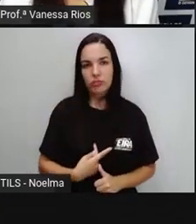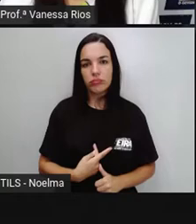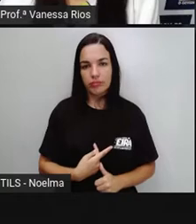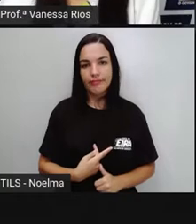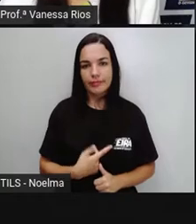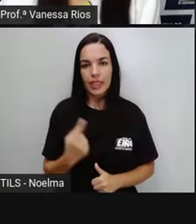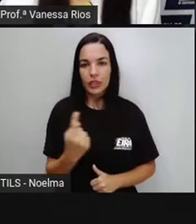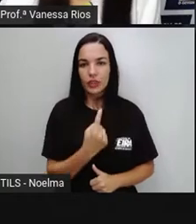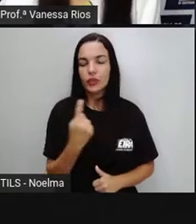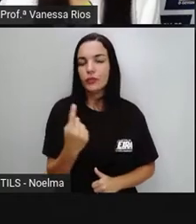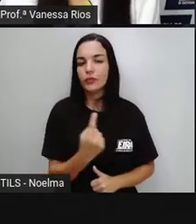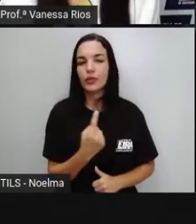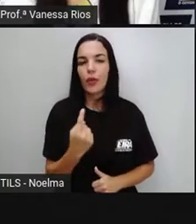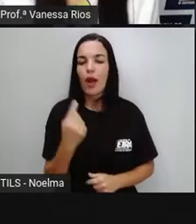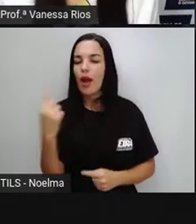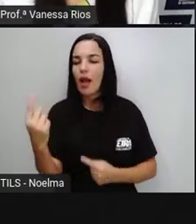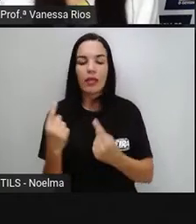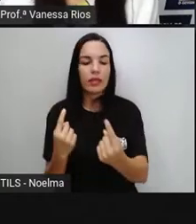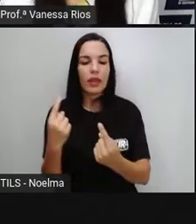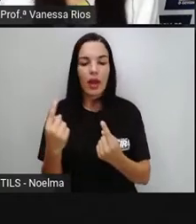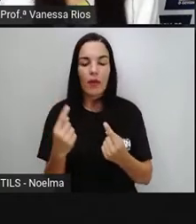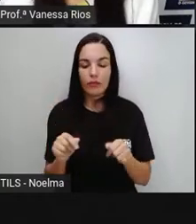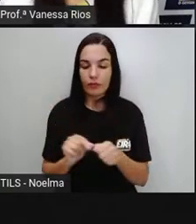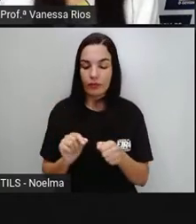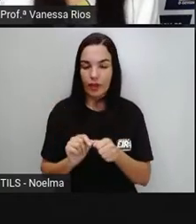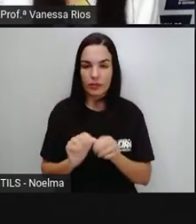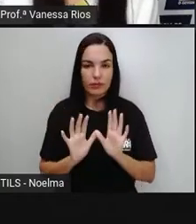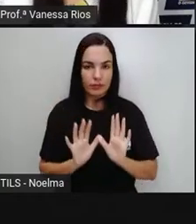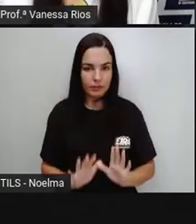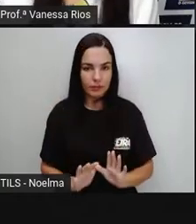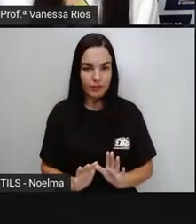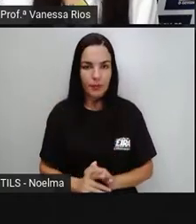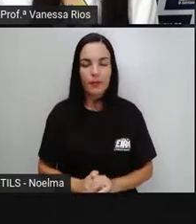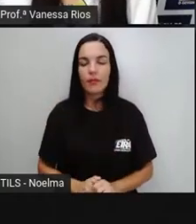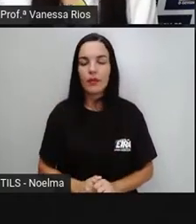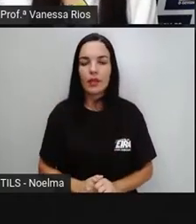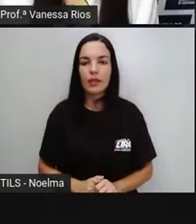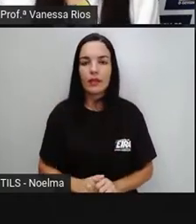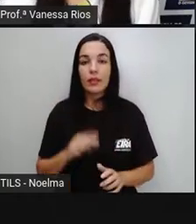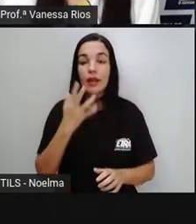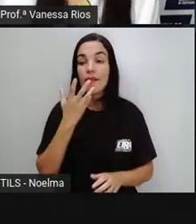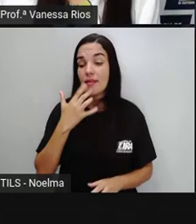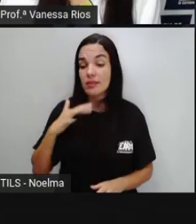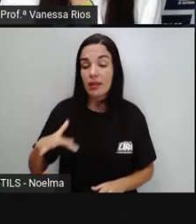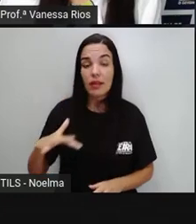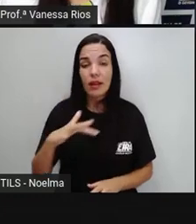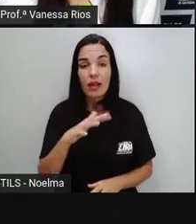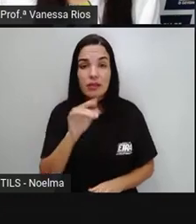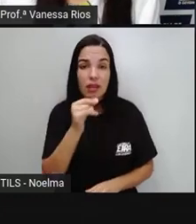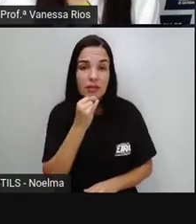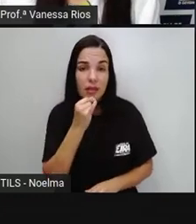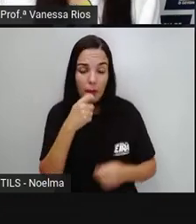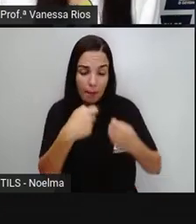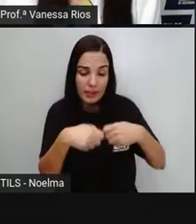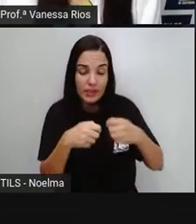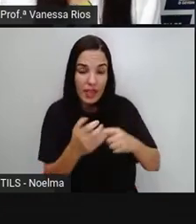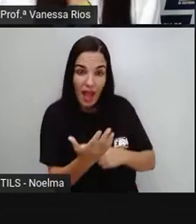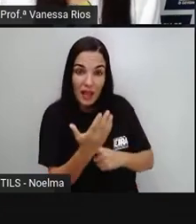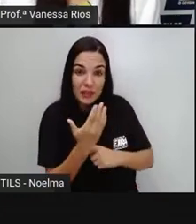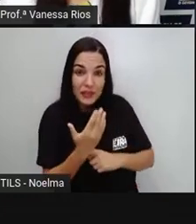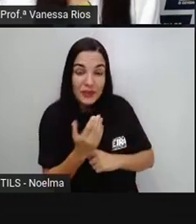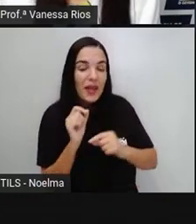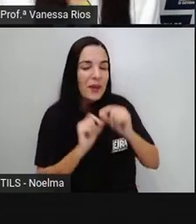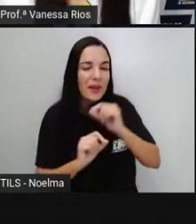Que é a higiene Que cada um Faz por si Mesmo Ou no caso Das crianças Que precisam De ajuda Para